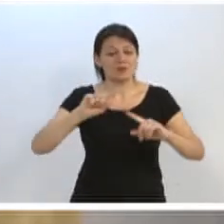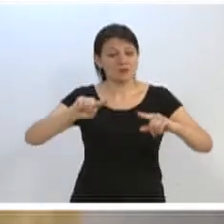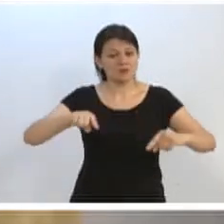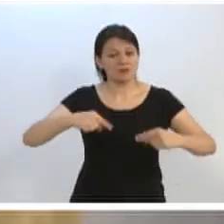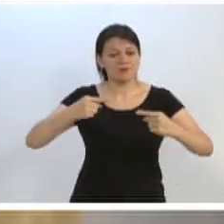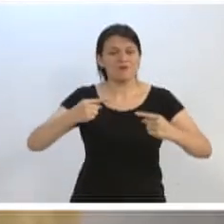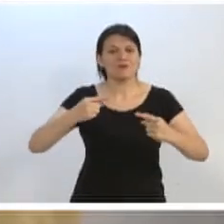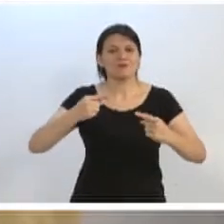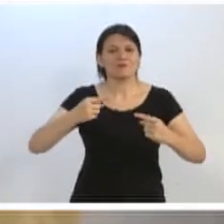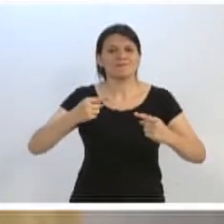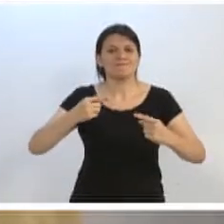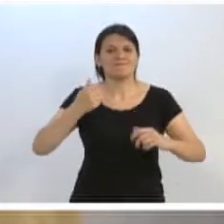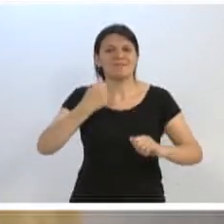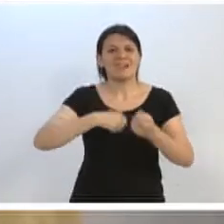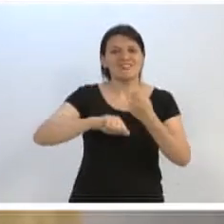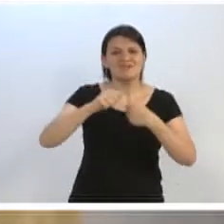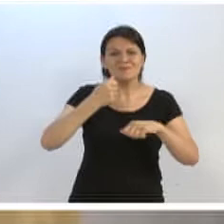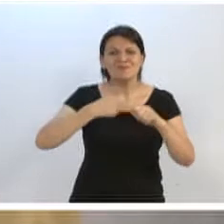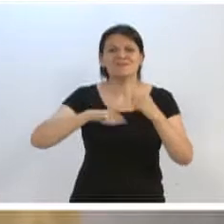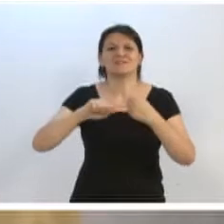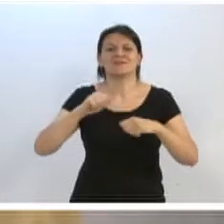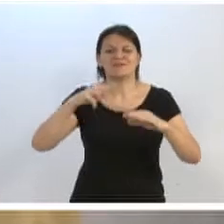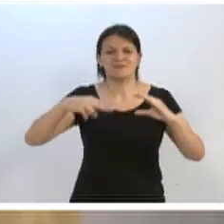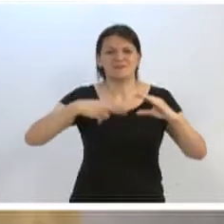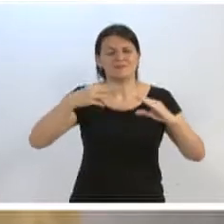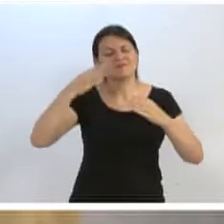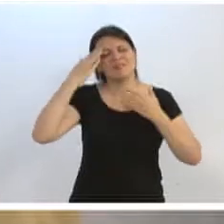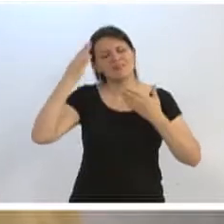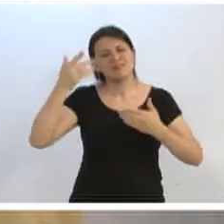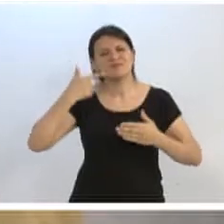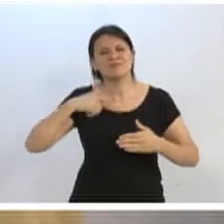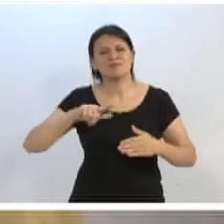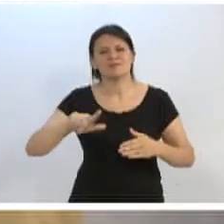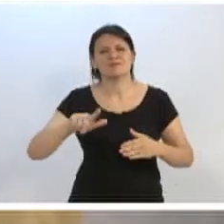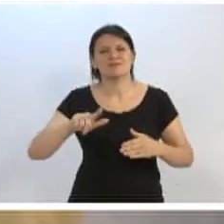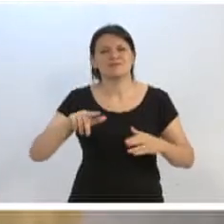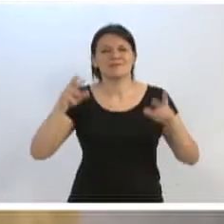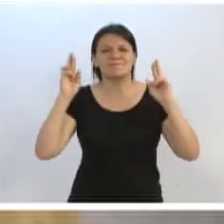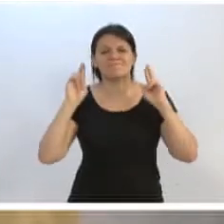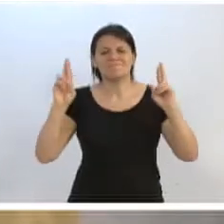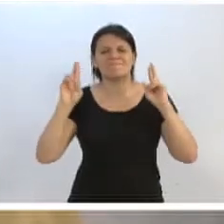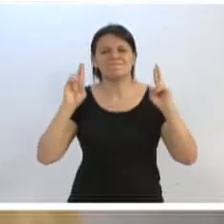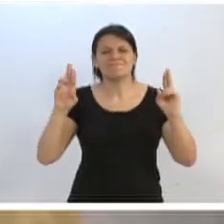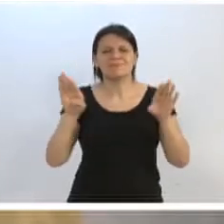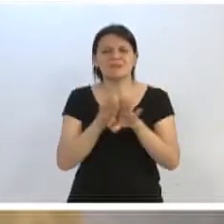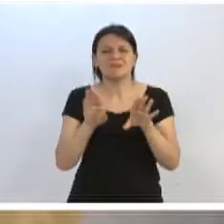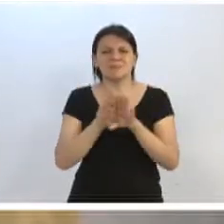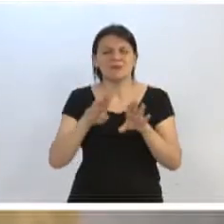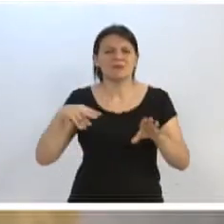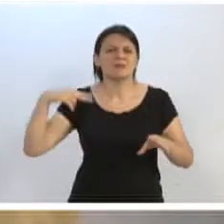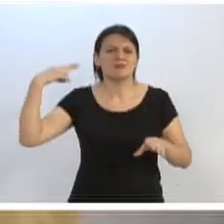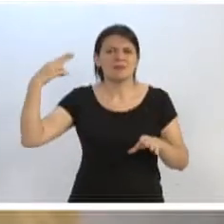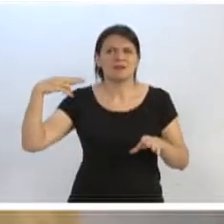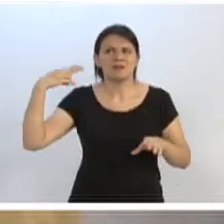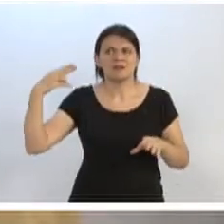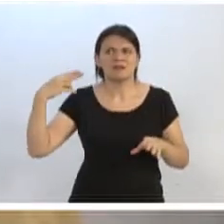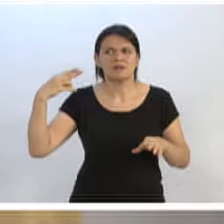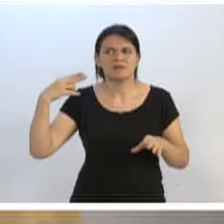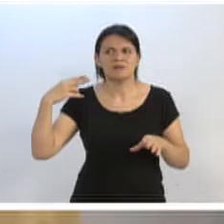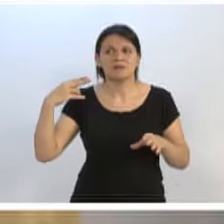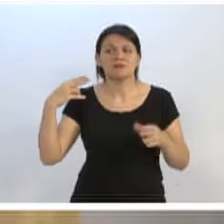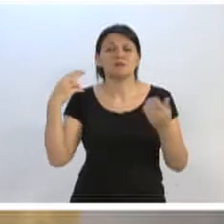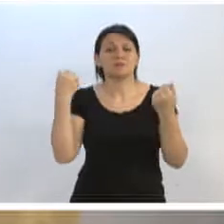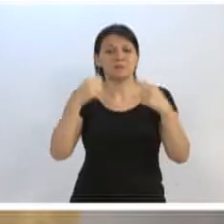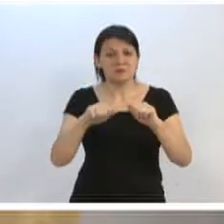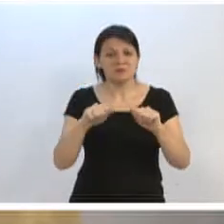um desafio agora administrativo nessa casa, e agradeço novamente a torcida lá fora e os vereadores aqui que me conduzem aí a possibilidade de